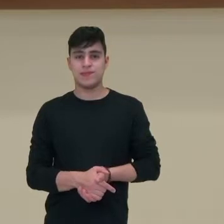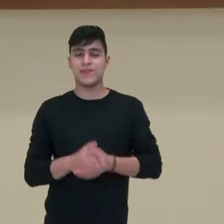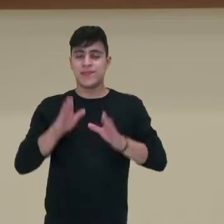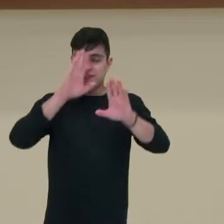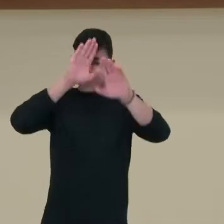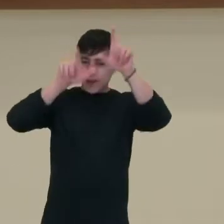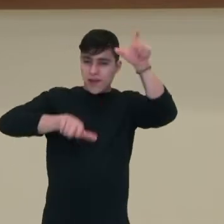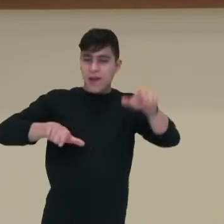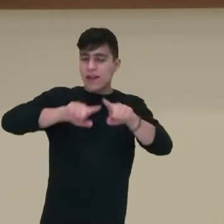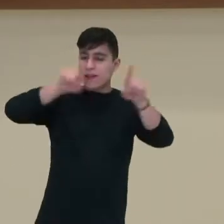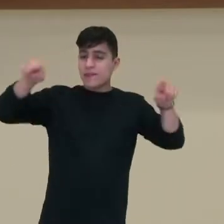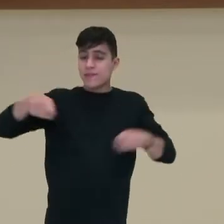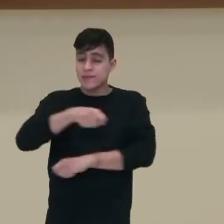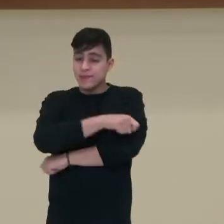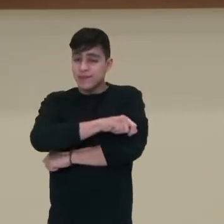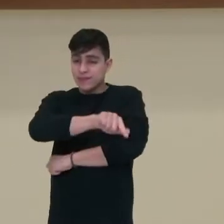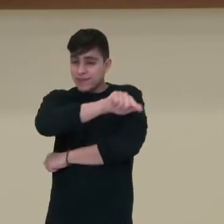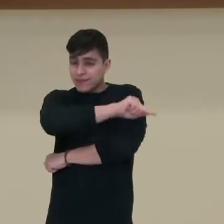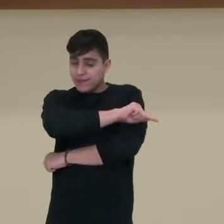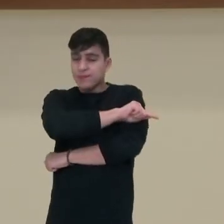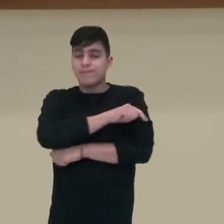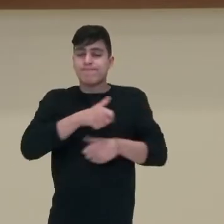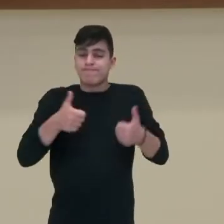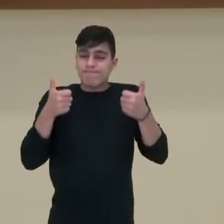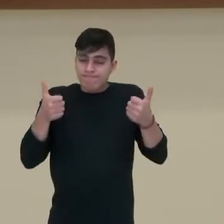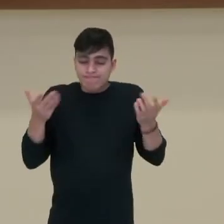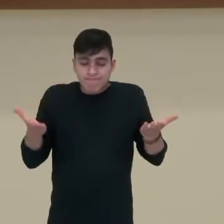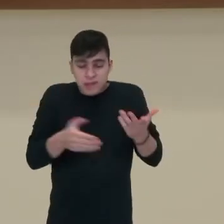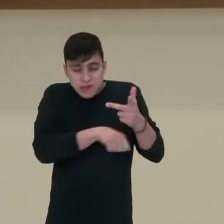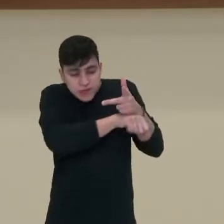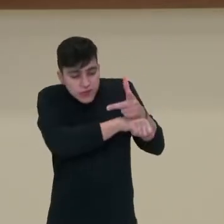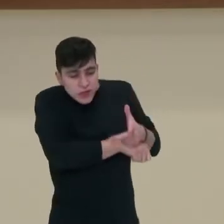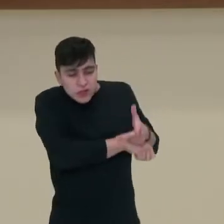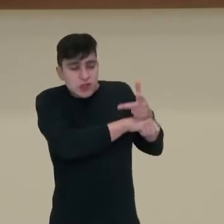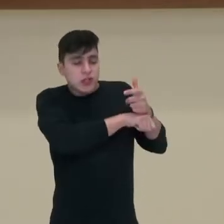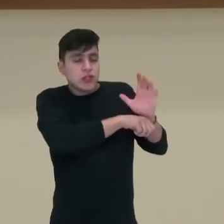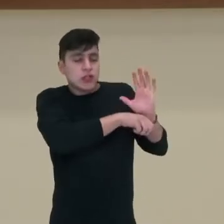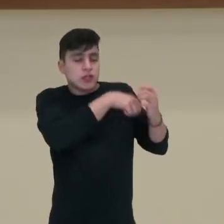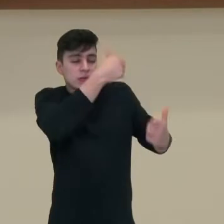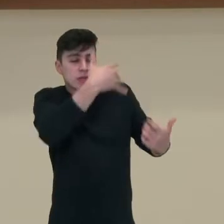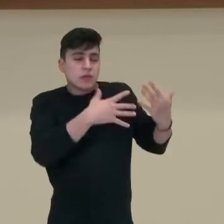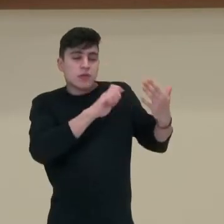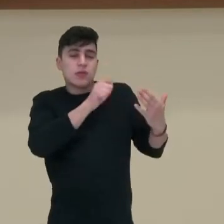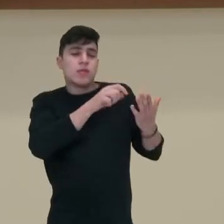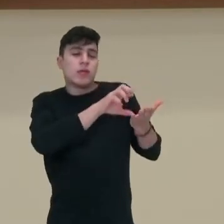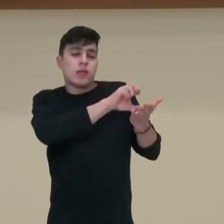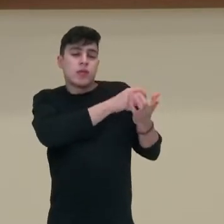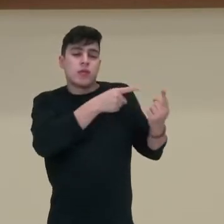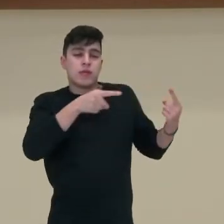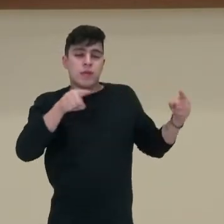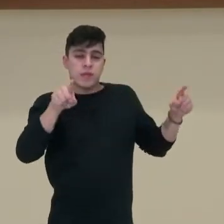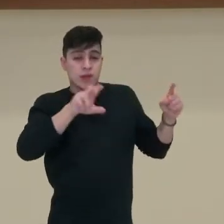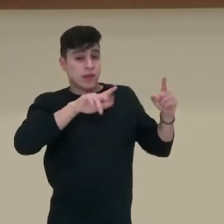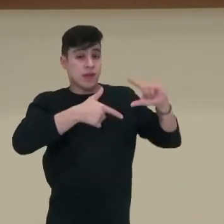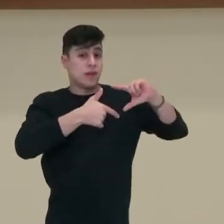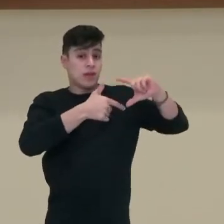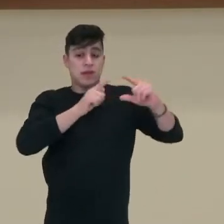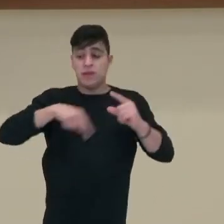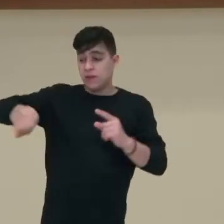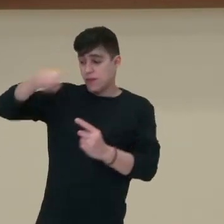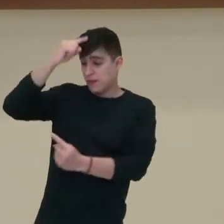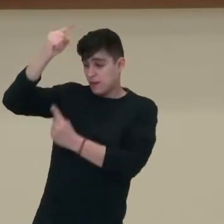Olá, estudantes do sétimo ano! Nesse vídeo nós vamos falar sobre notação musical não convencional e